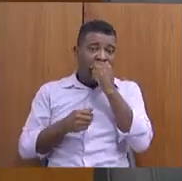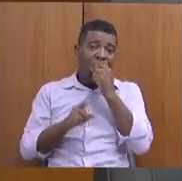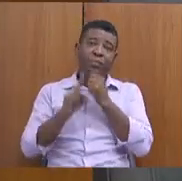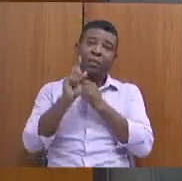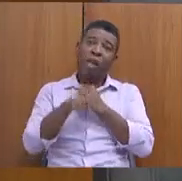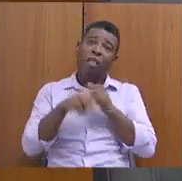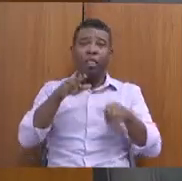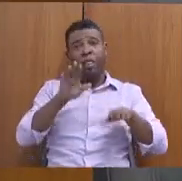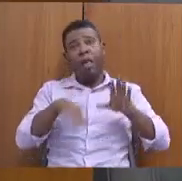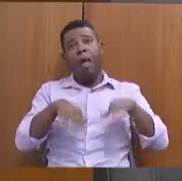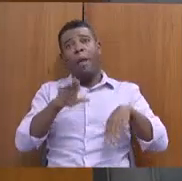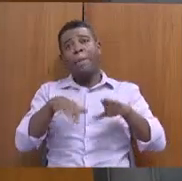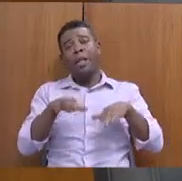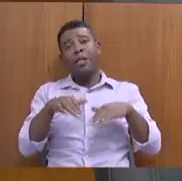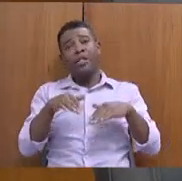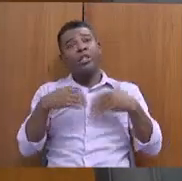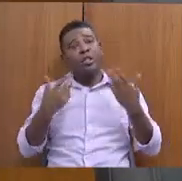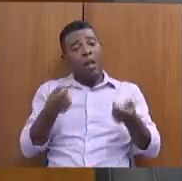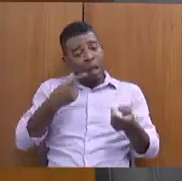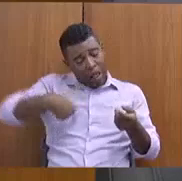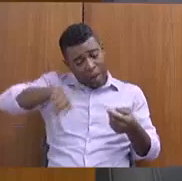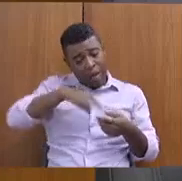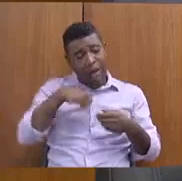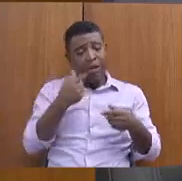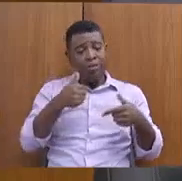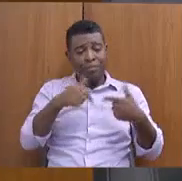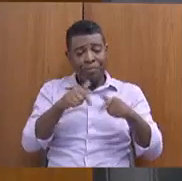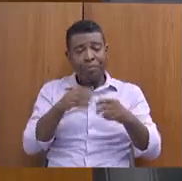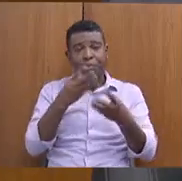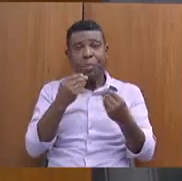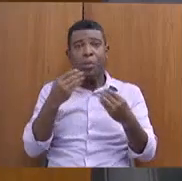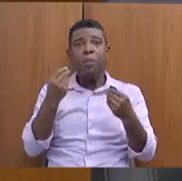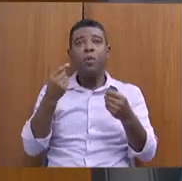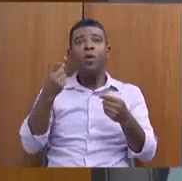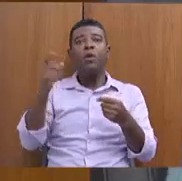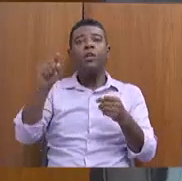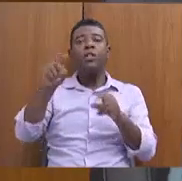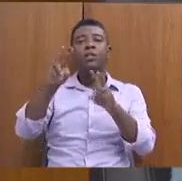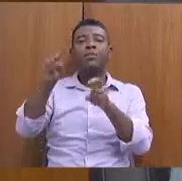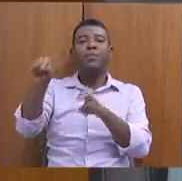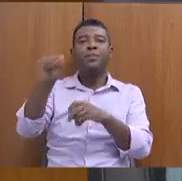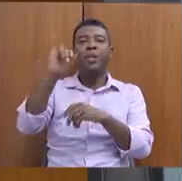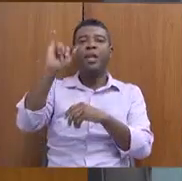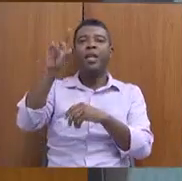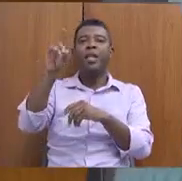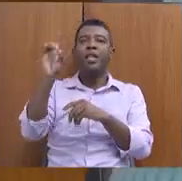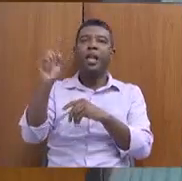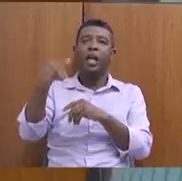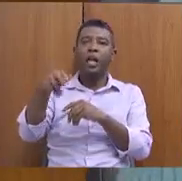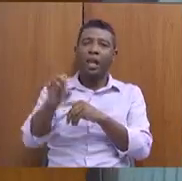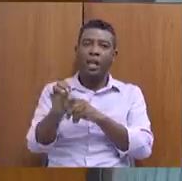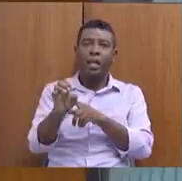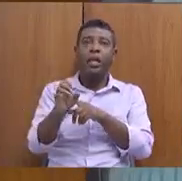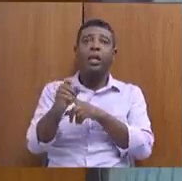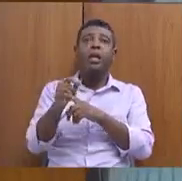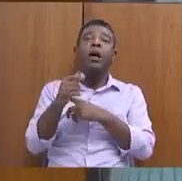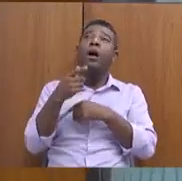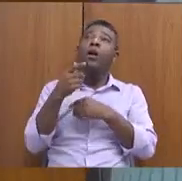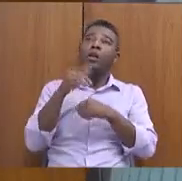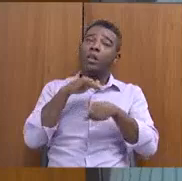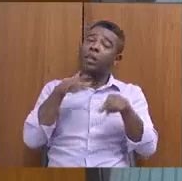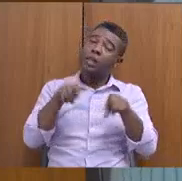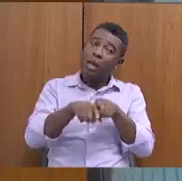eu tenho trabalhado muito nessa conversa com o IDN. Ontem, nós tivemos uma conversa, inclusive, com o governo federal, que eu acho que é importante para